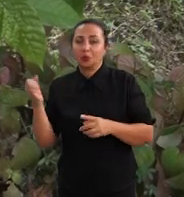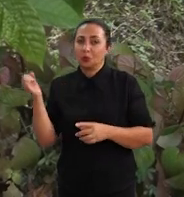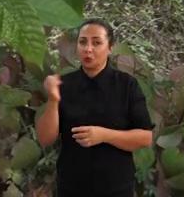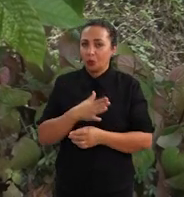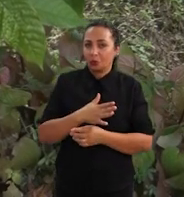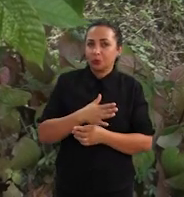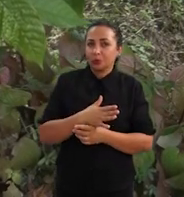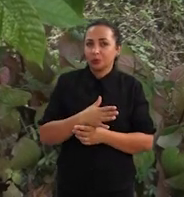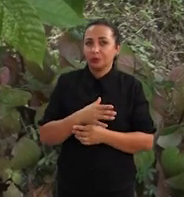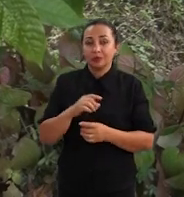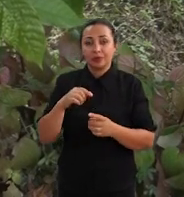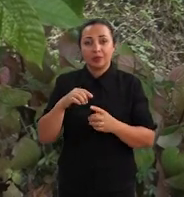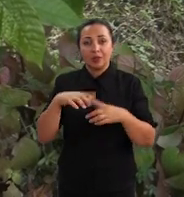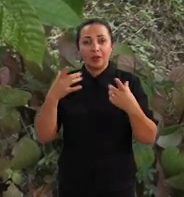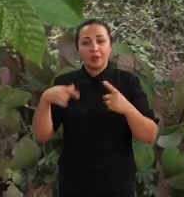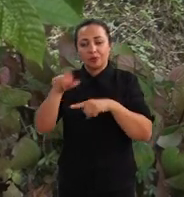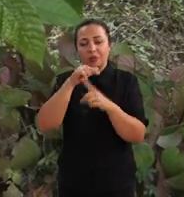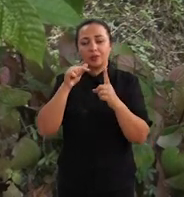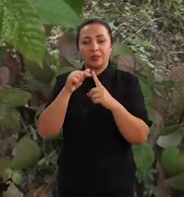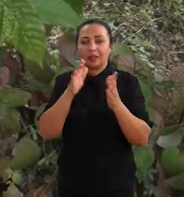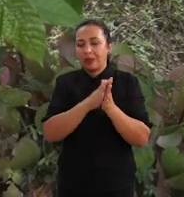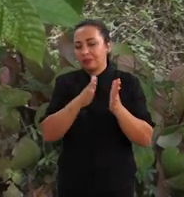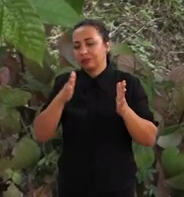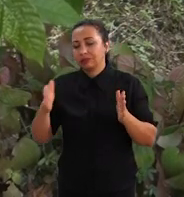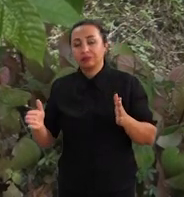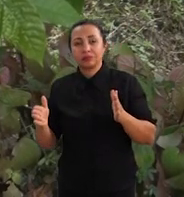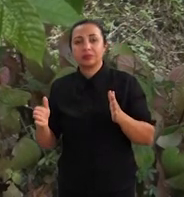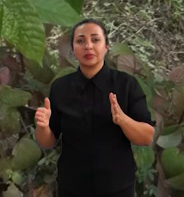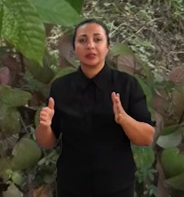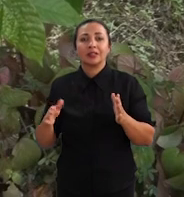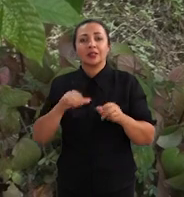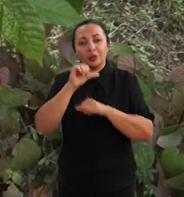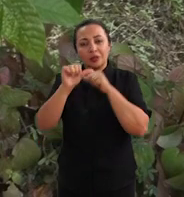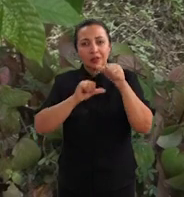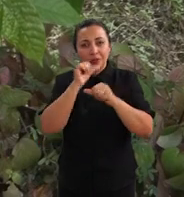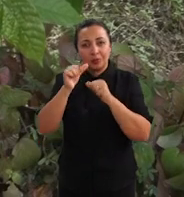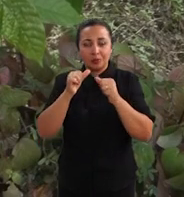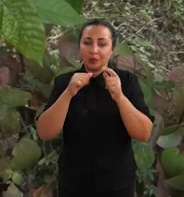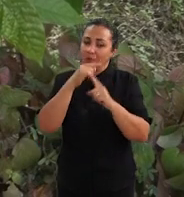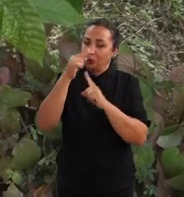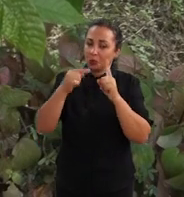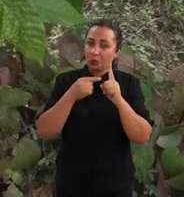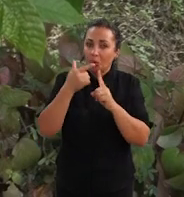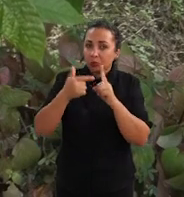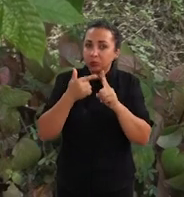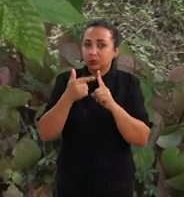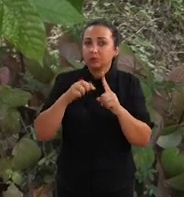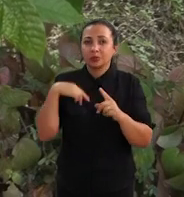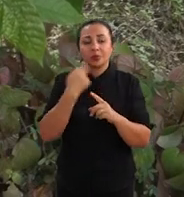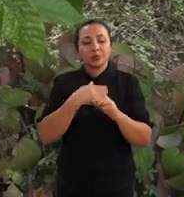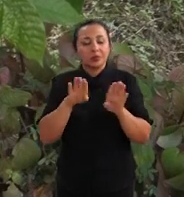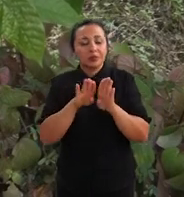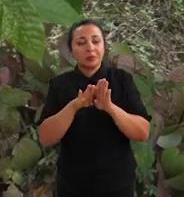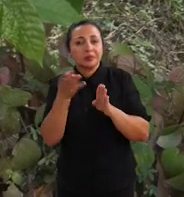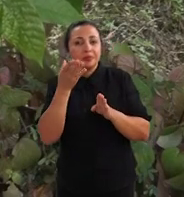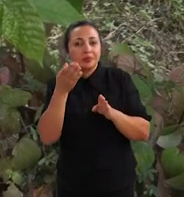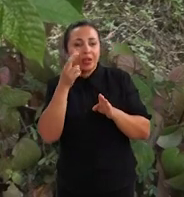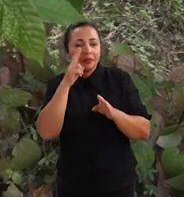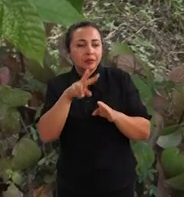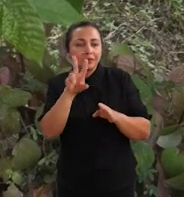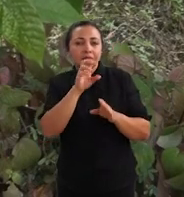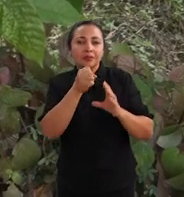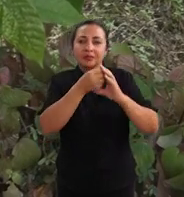inovador. Então o grande objetivo é isso. E a partir daí, com o desenvolvimento desses produtos, a gente também visa